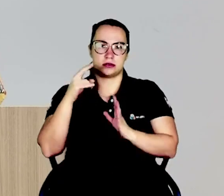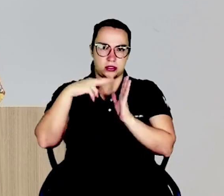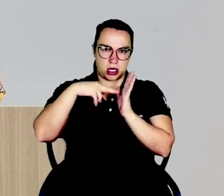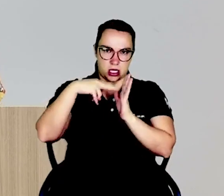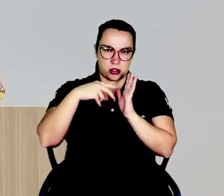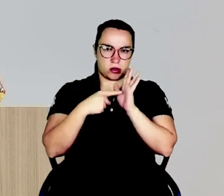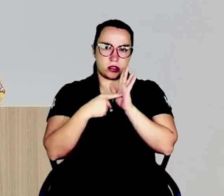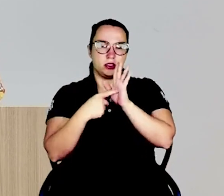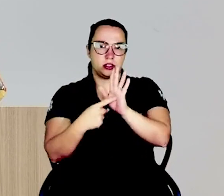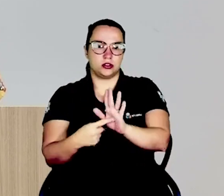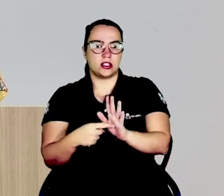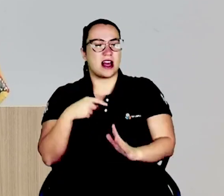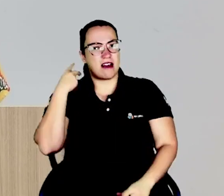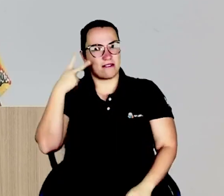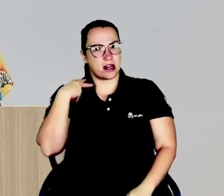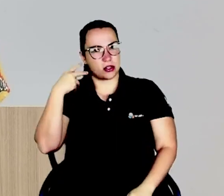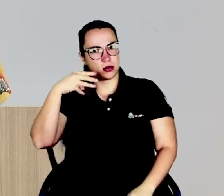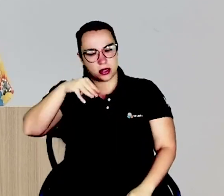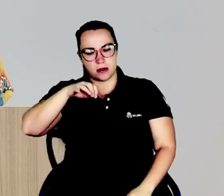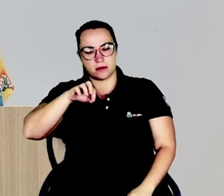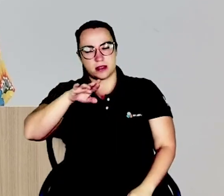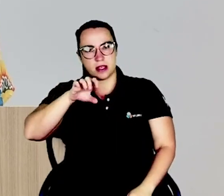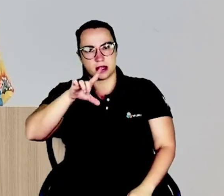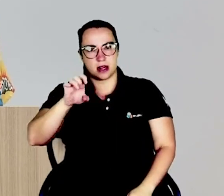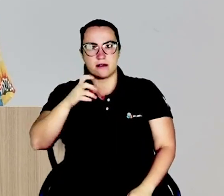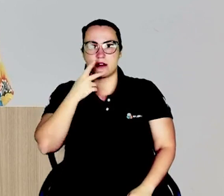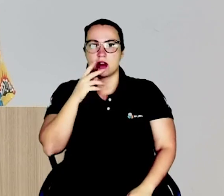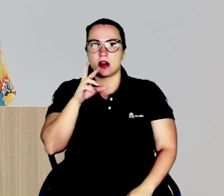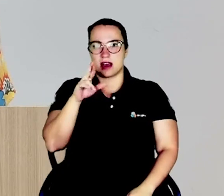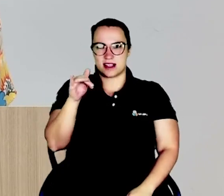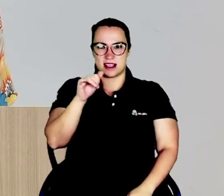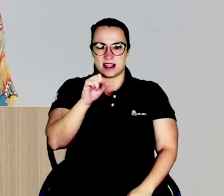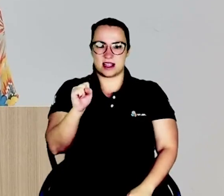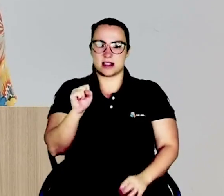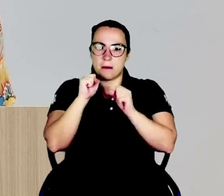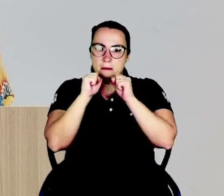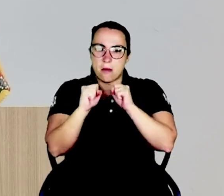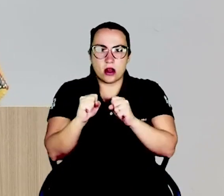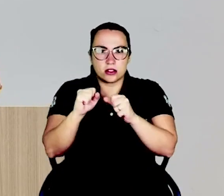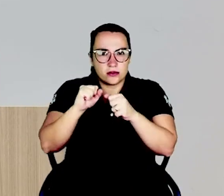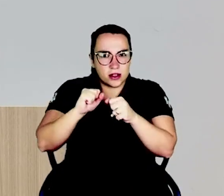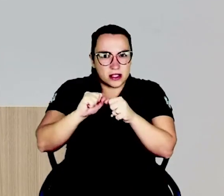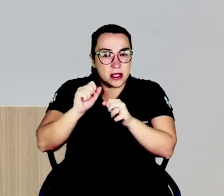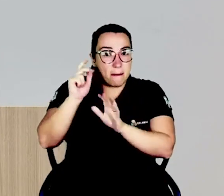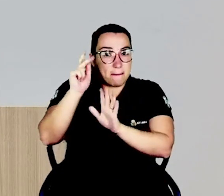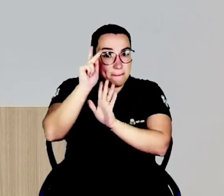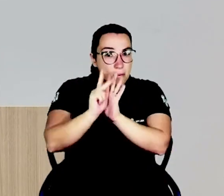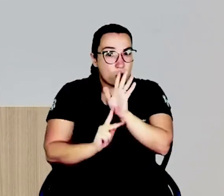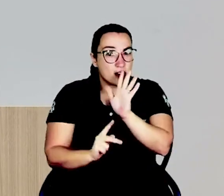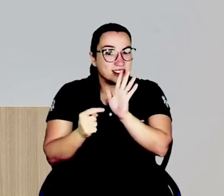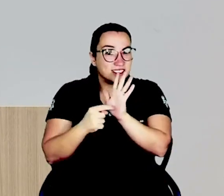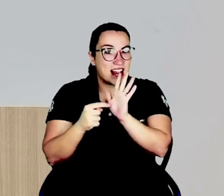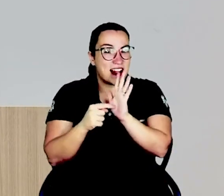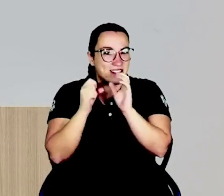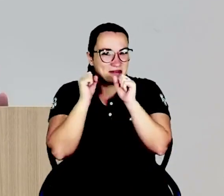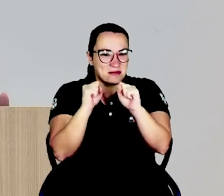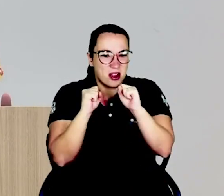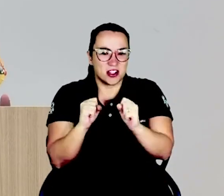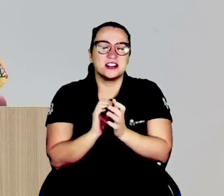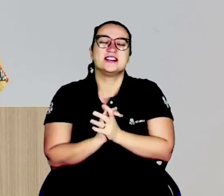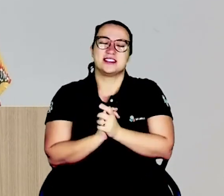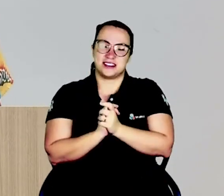indicação, a vereadora Mirelle falou assim, Cris, pode se transformar em projeto. E é uma